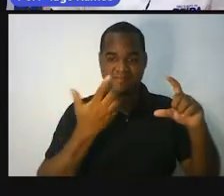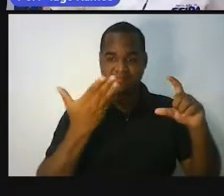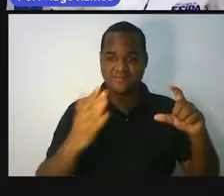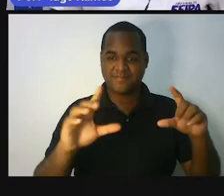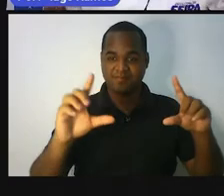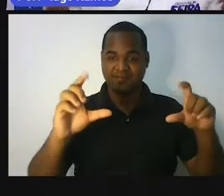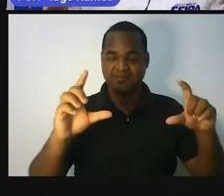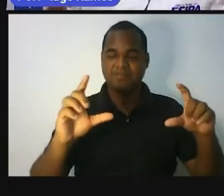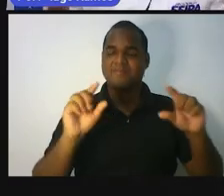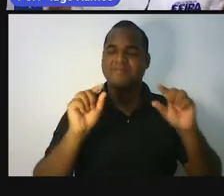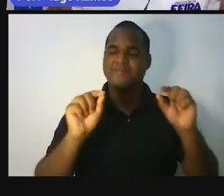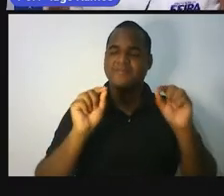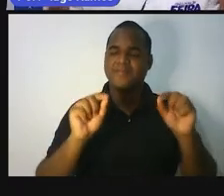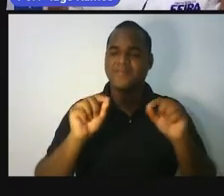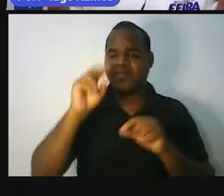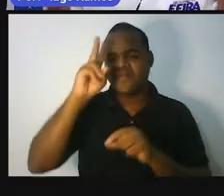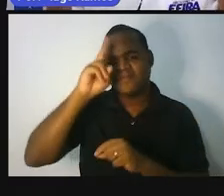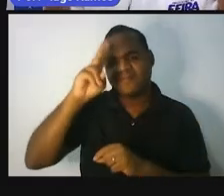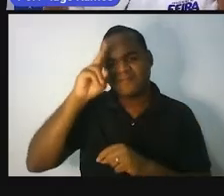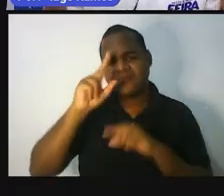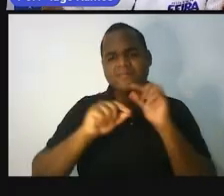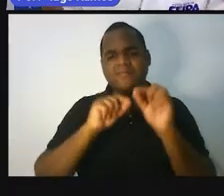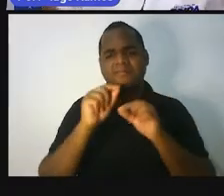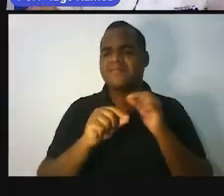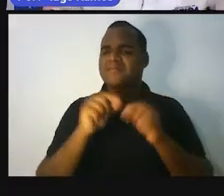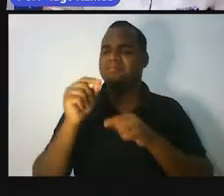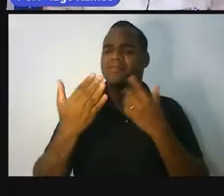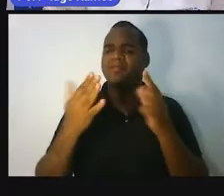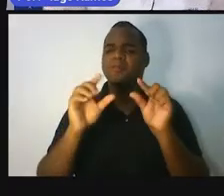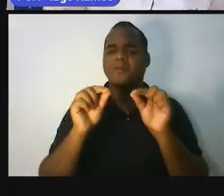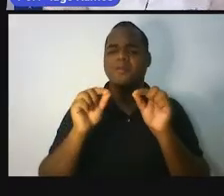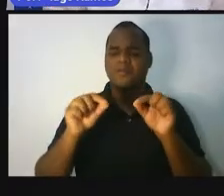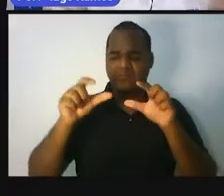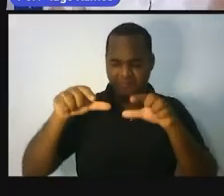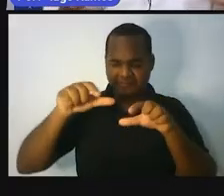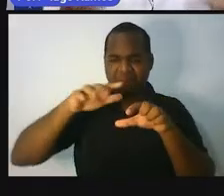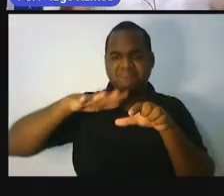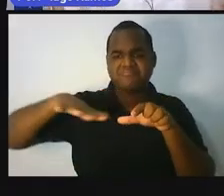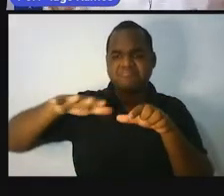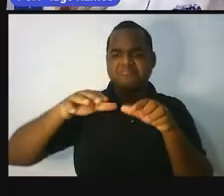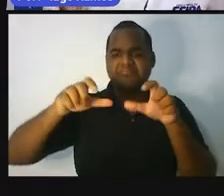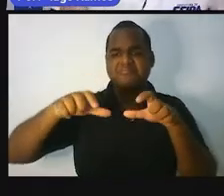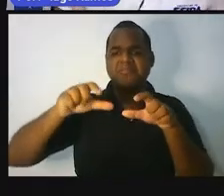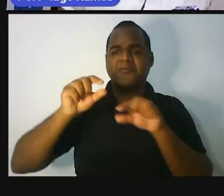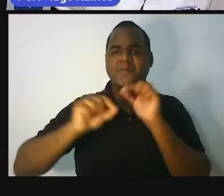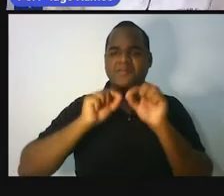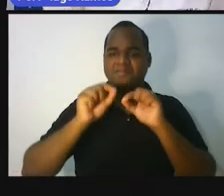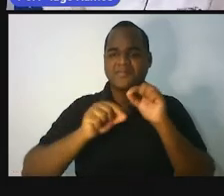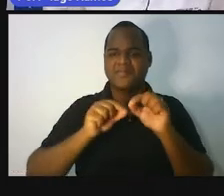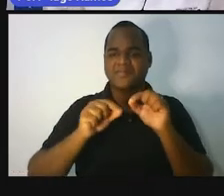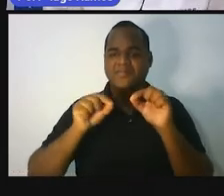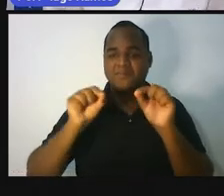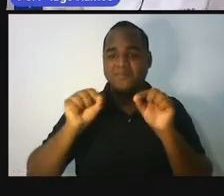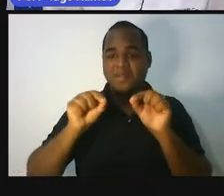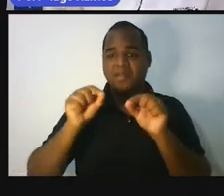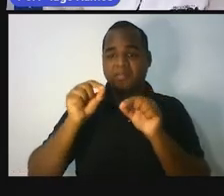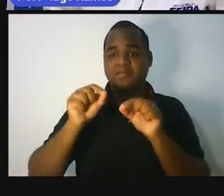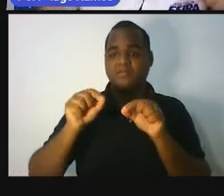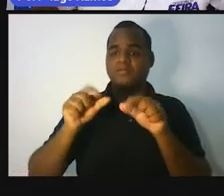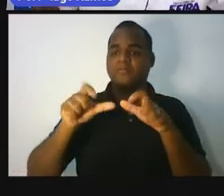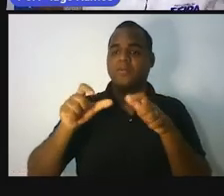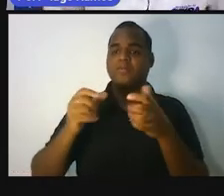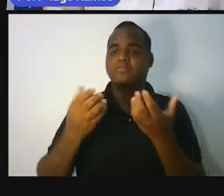você, te lembram o quê? Que continente é esse? Que povo é esse que eu estou falando aqui agora?